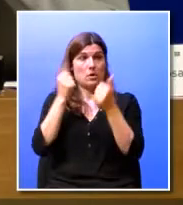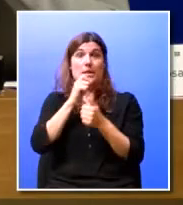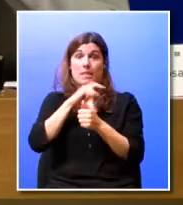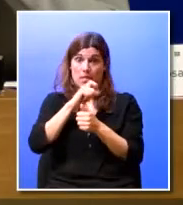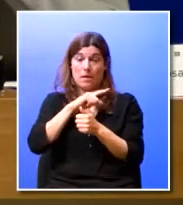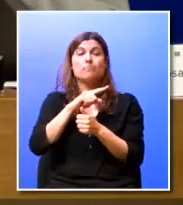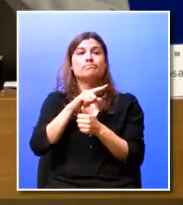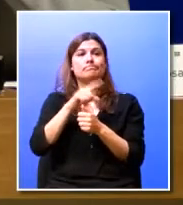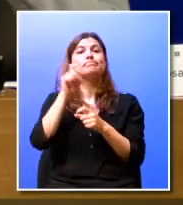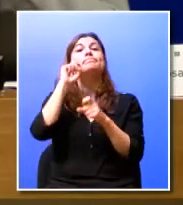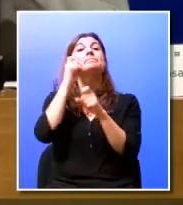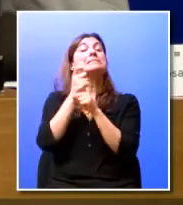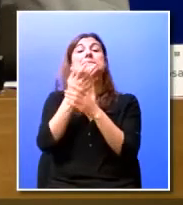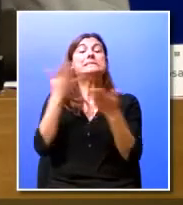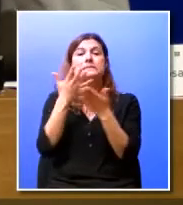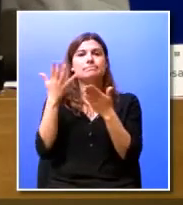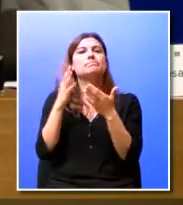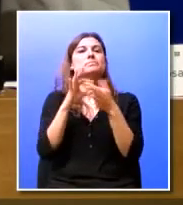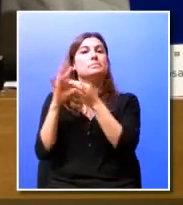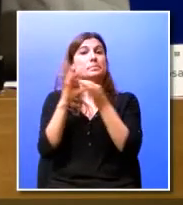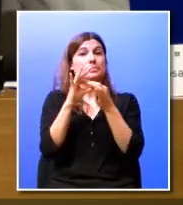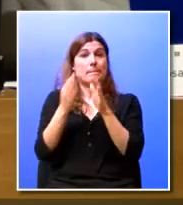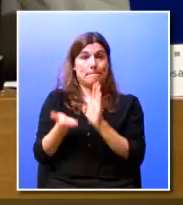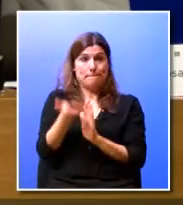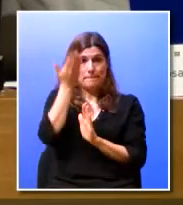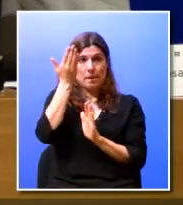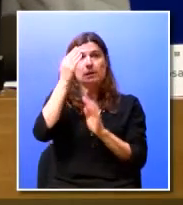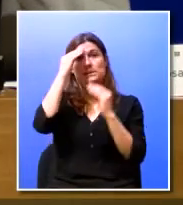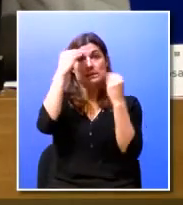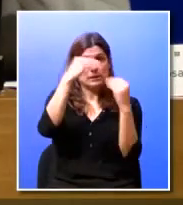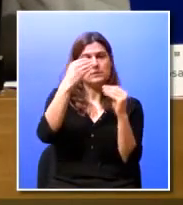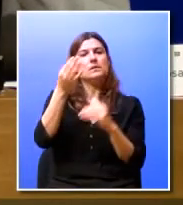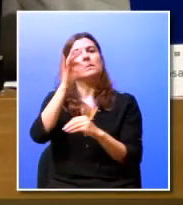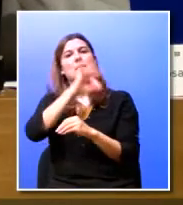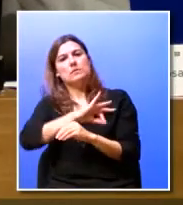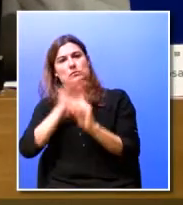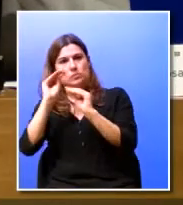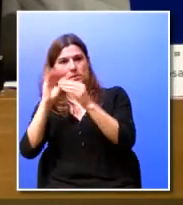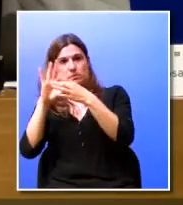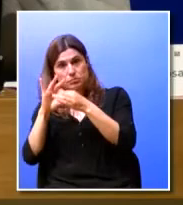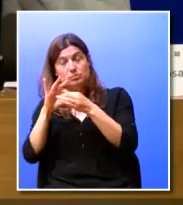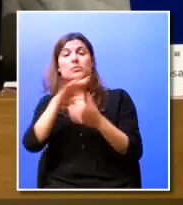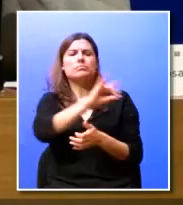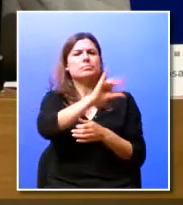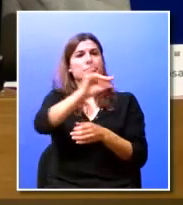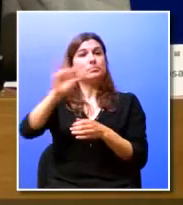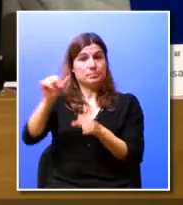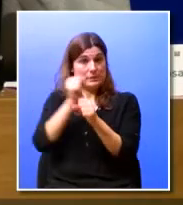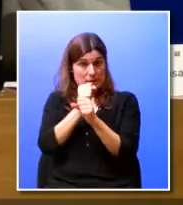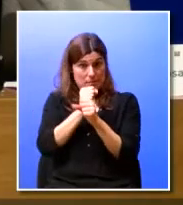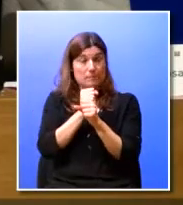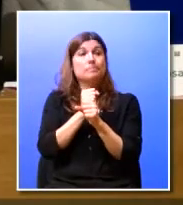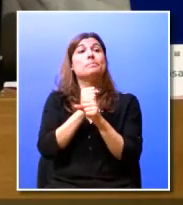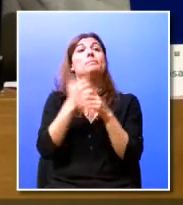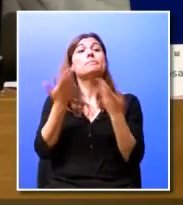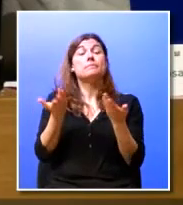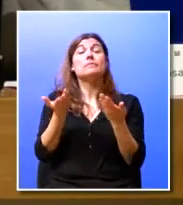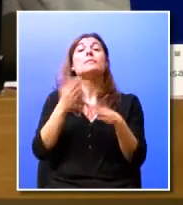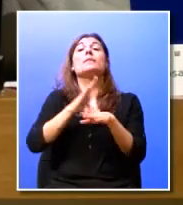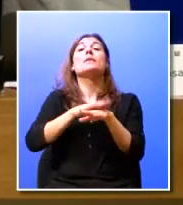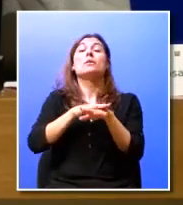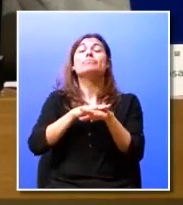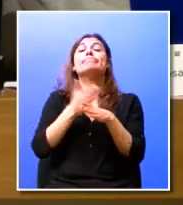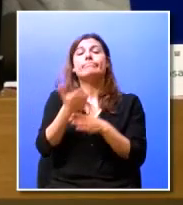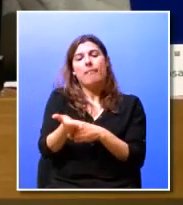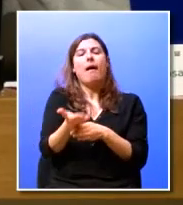uma maior ligação do ensino e formação profissional aos locais de trabalho, uma vez que fica desta forma